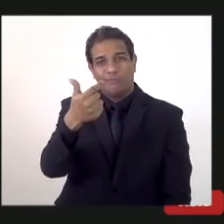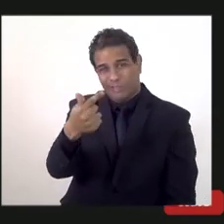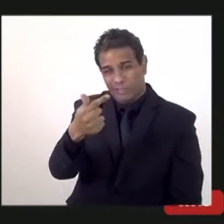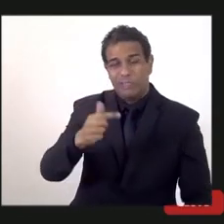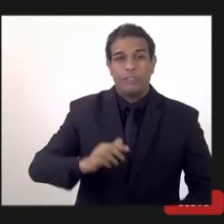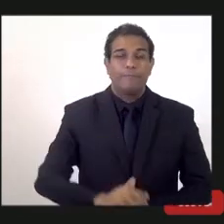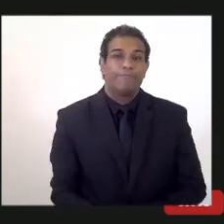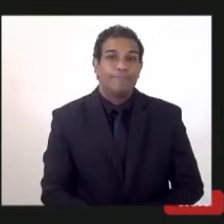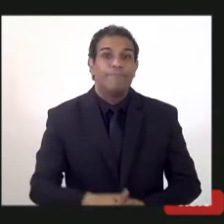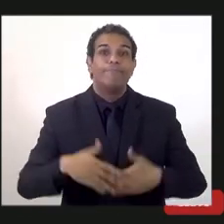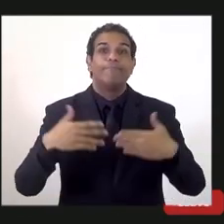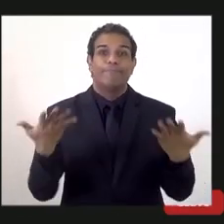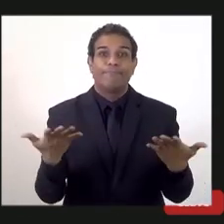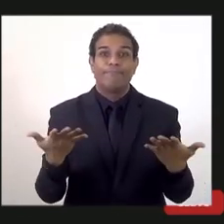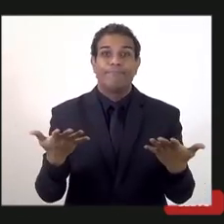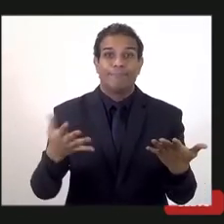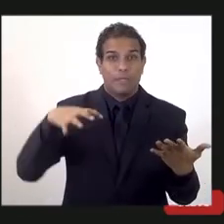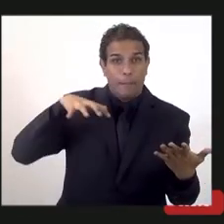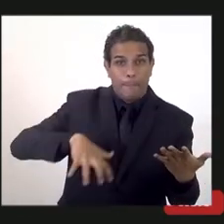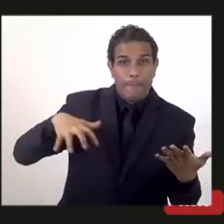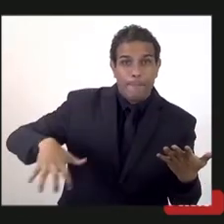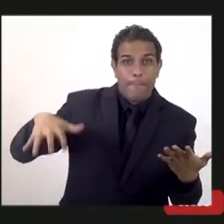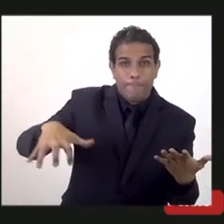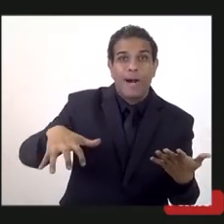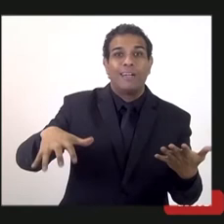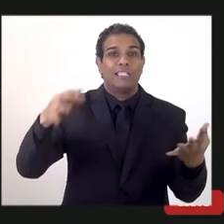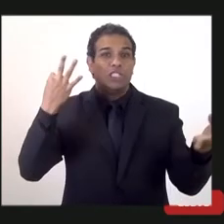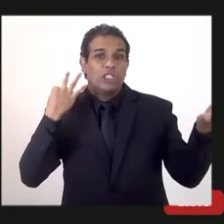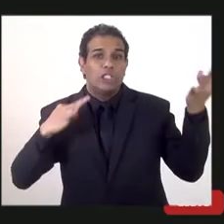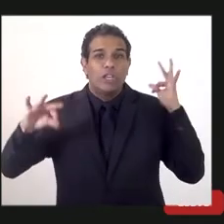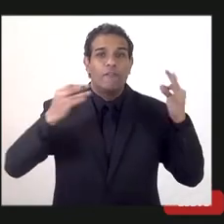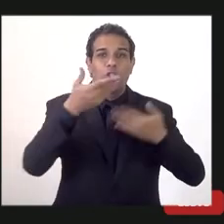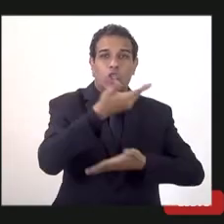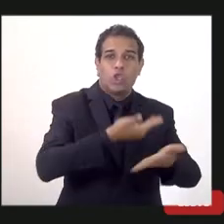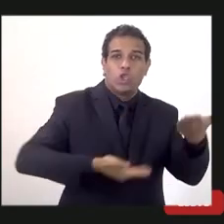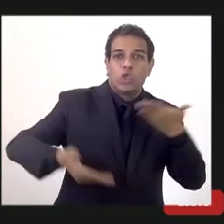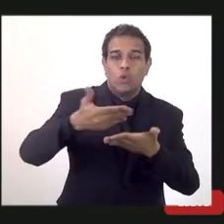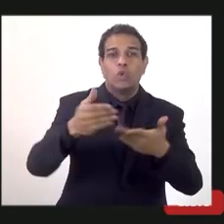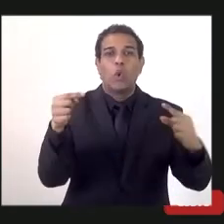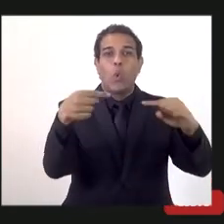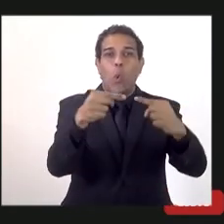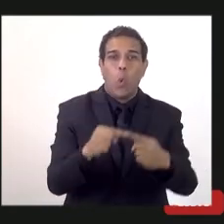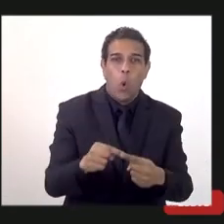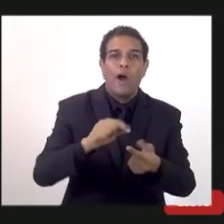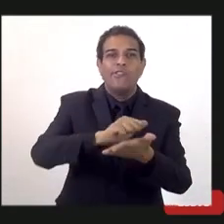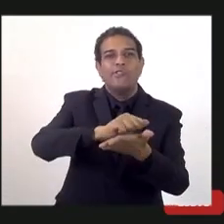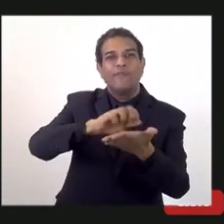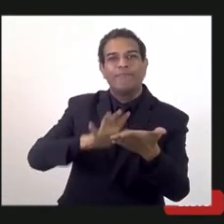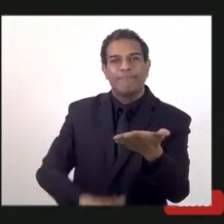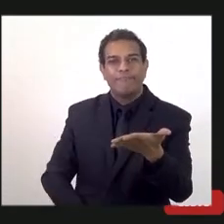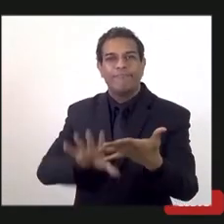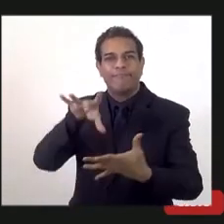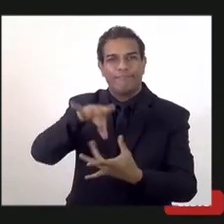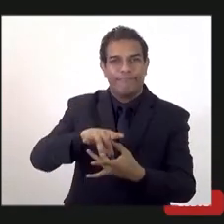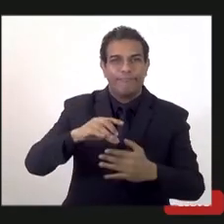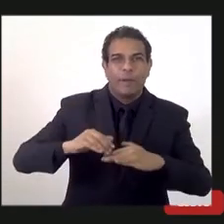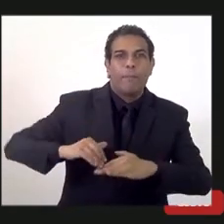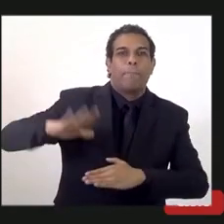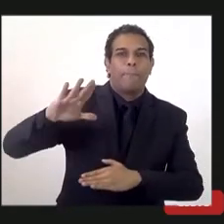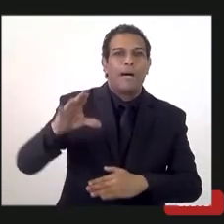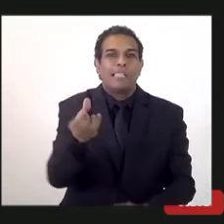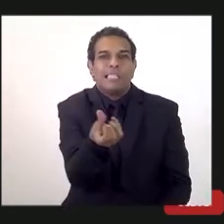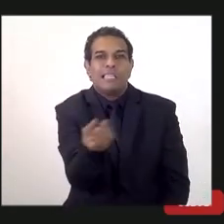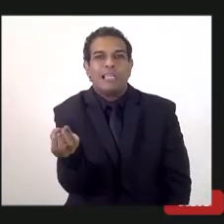a gente tem o setor comércio, serviço e turismo, a gente tem dois terços na atividade do nosso Estado, a gente tem mais de 60%